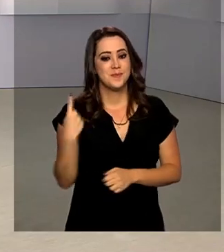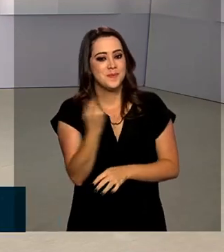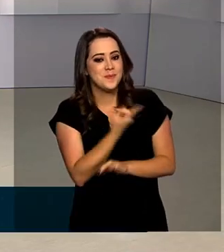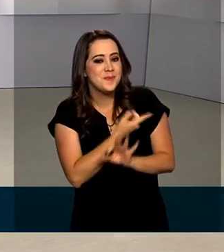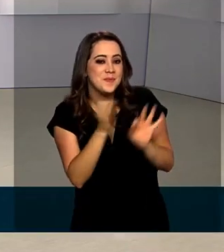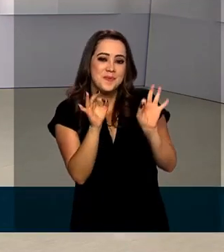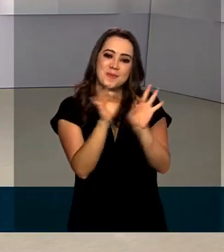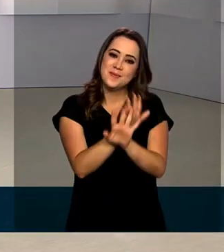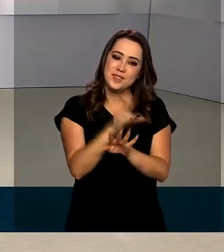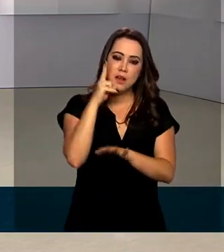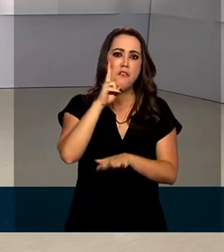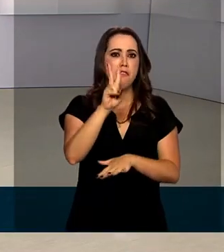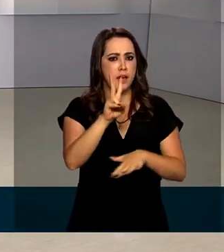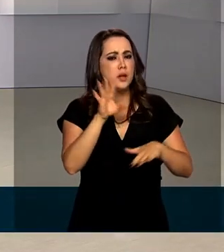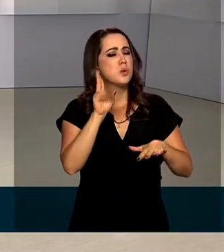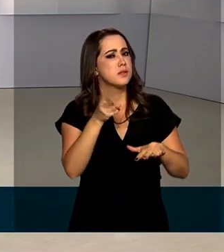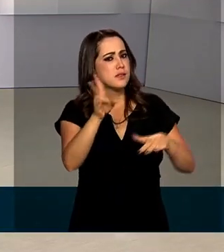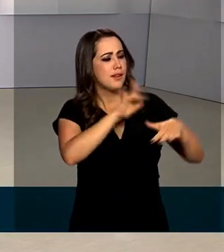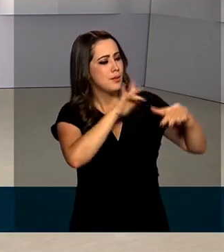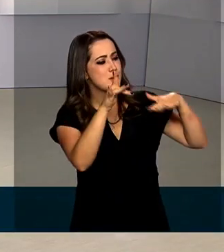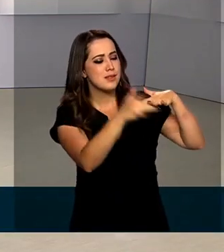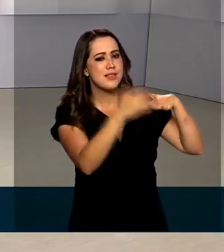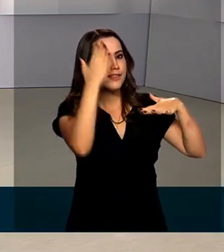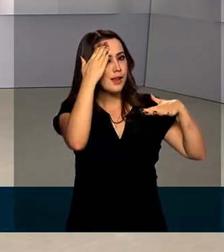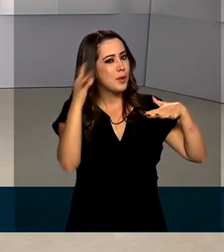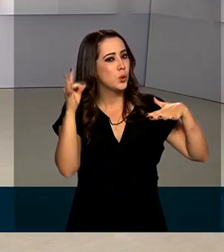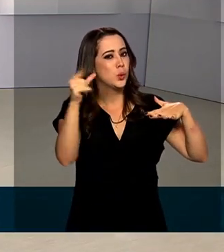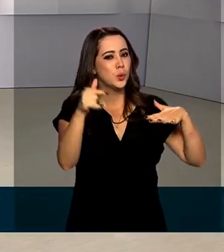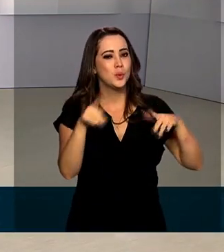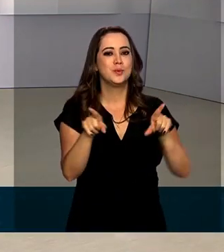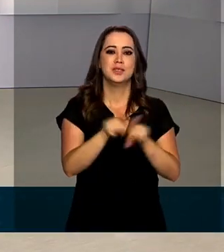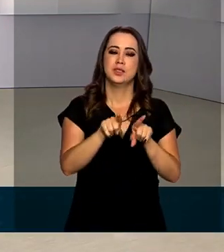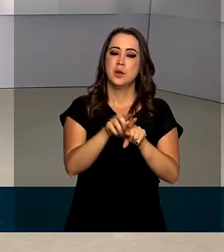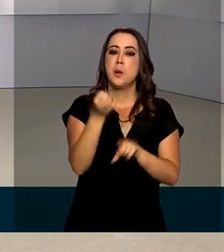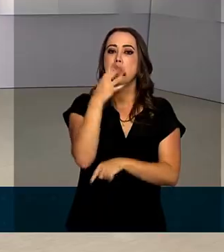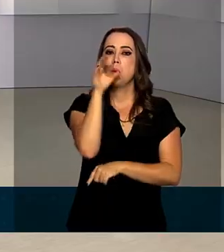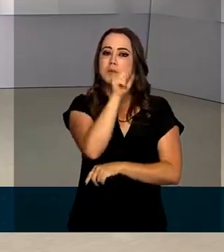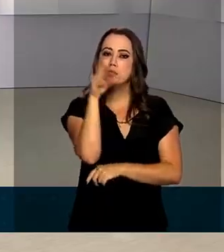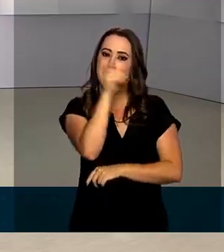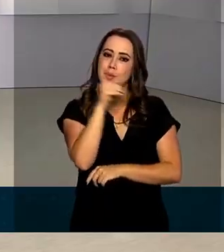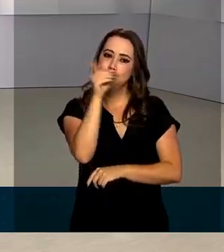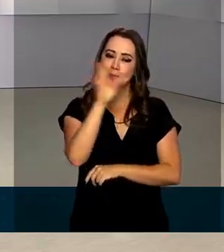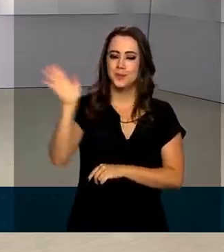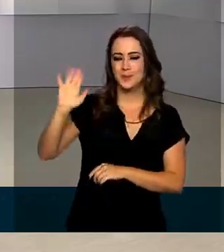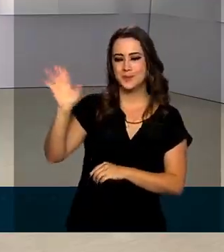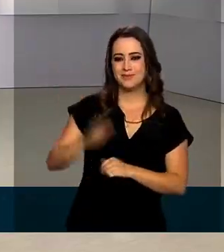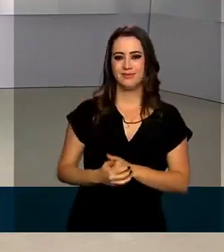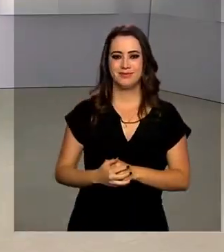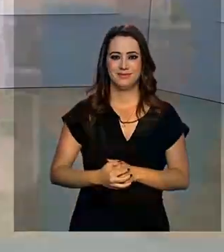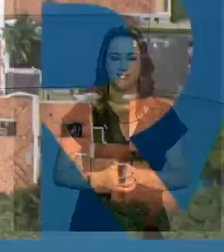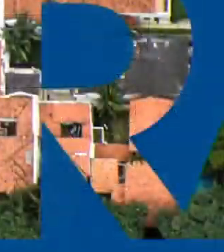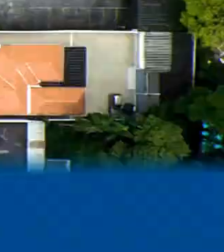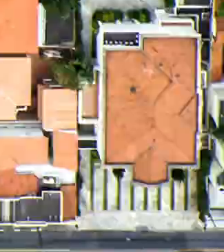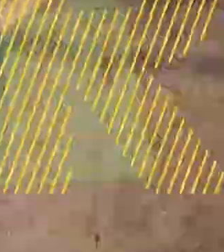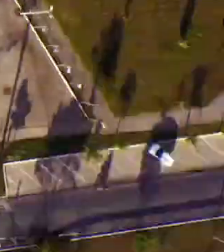fica por aqui. Continue bem informado, seguindo também as nossas redes sociais. Um bom fim de semana e até segunda.